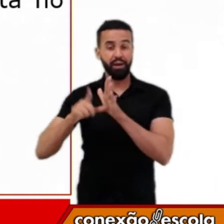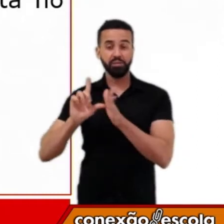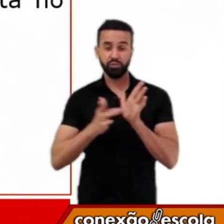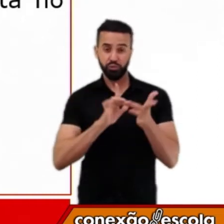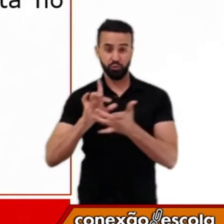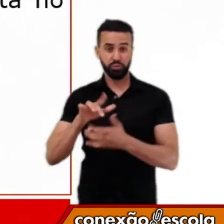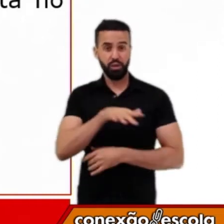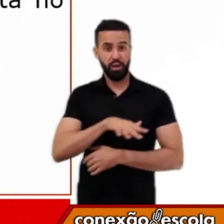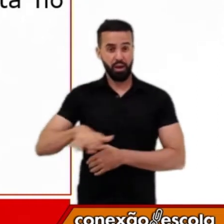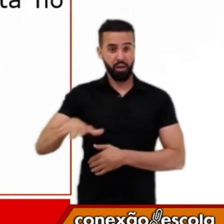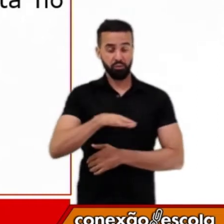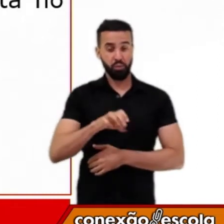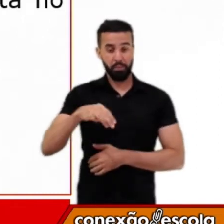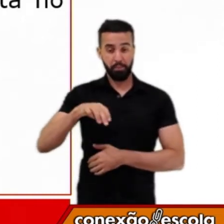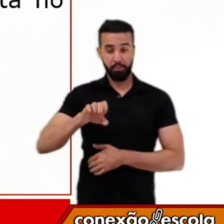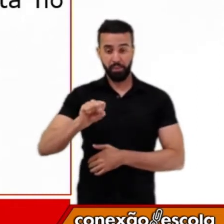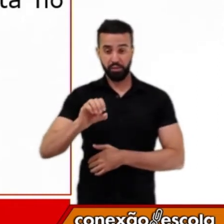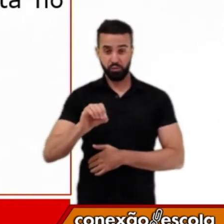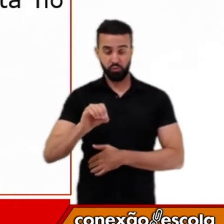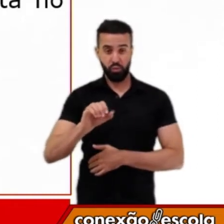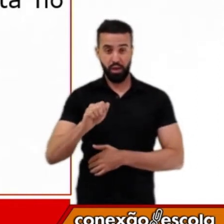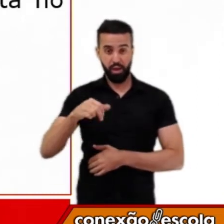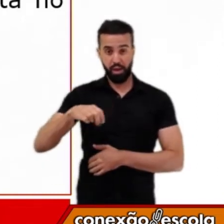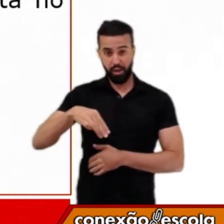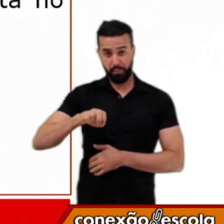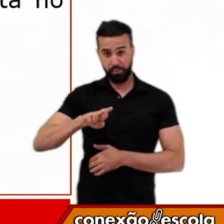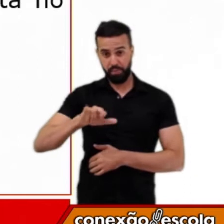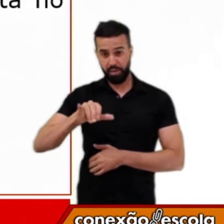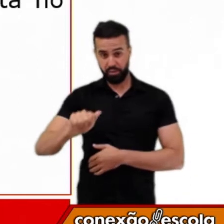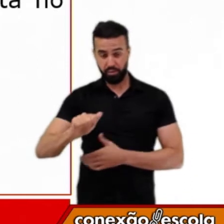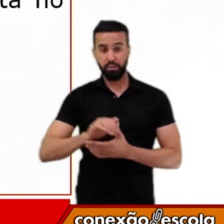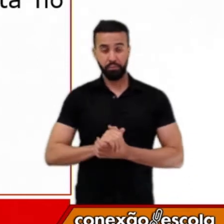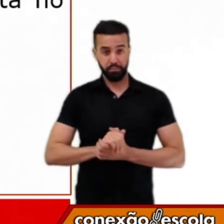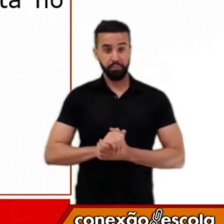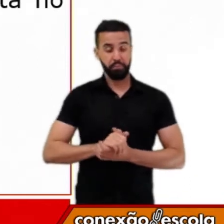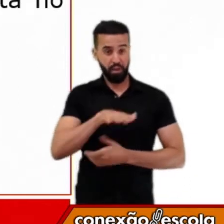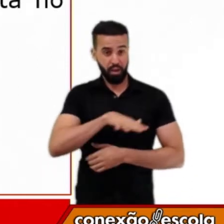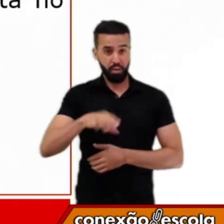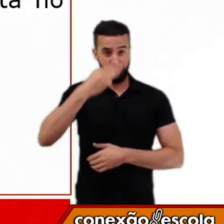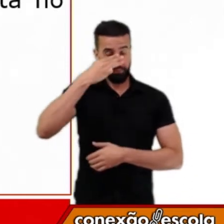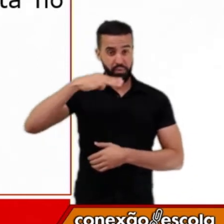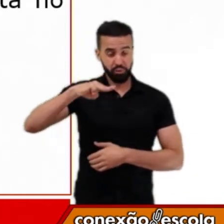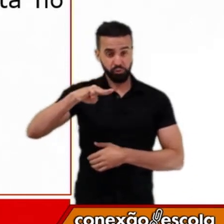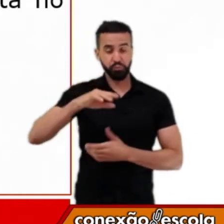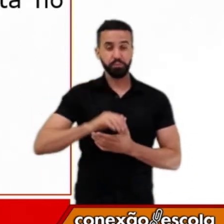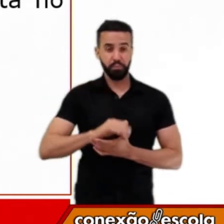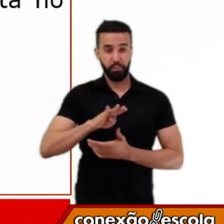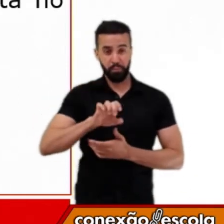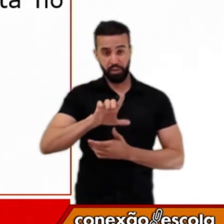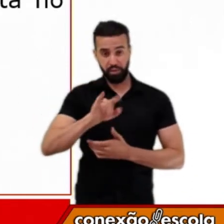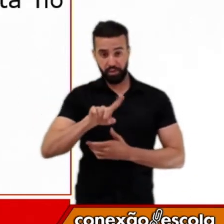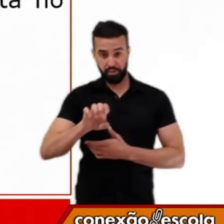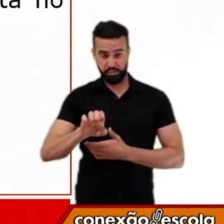Mesoamérica, que hoje corresponde ao sudeste do México, Belize, Guatemala,